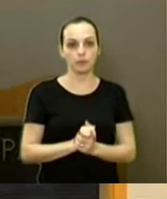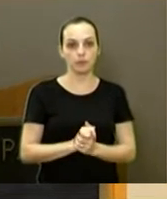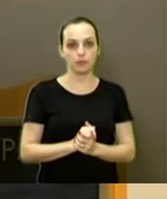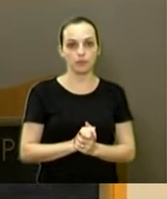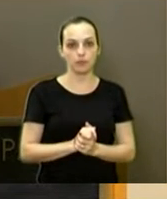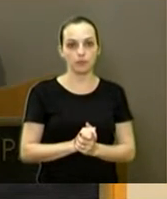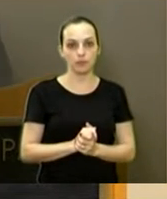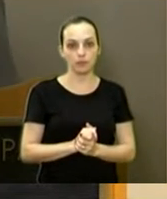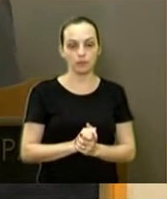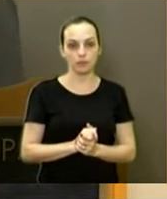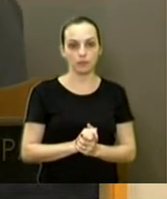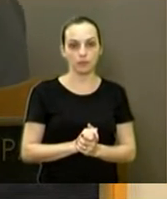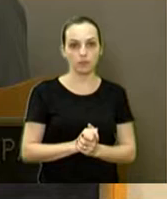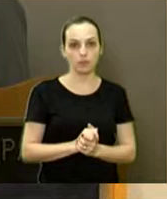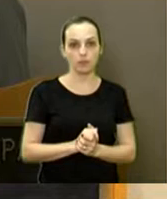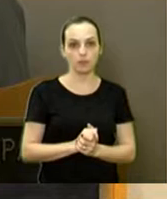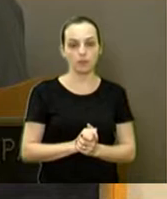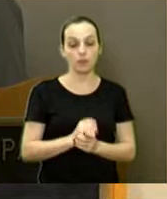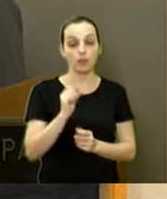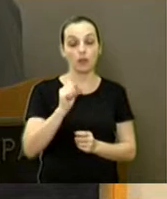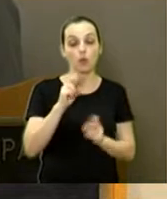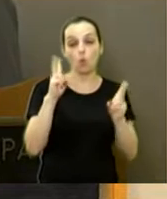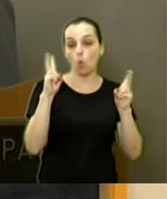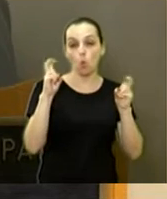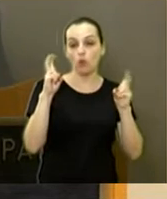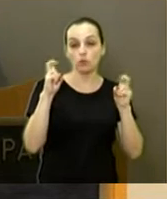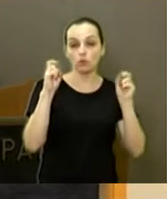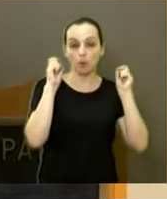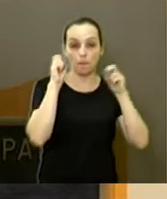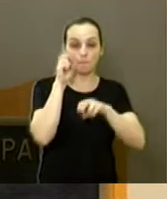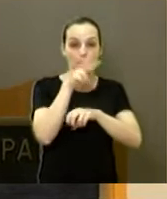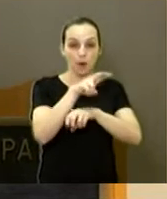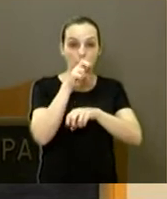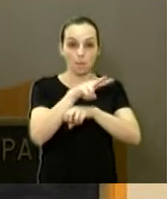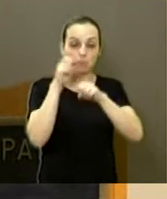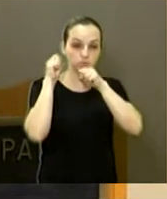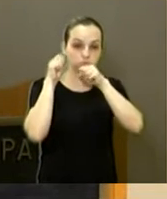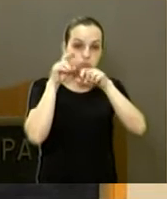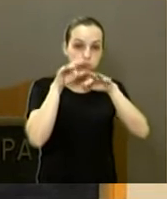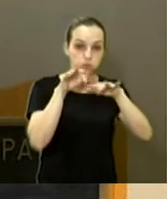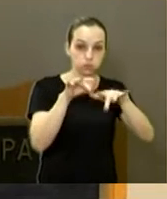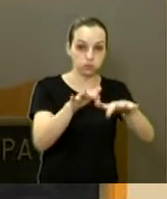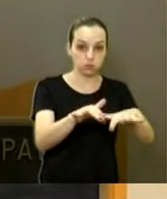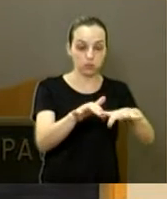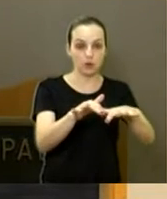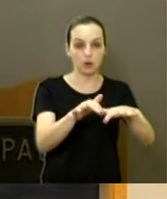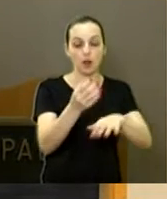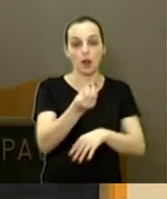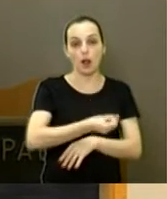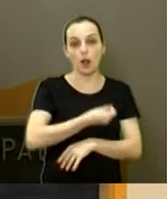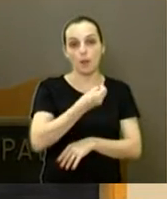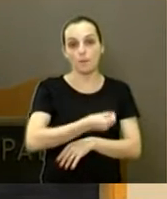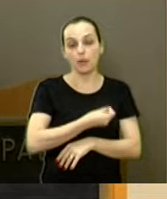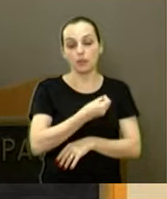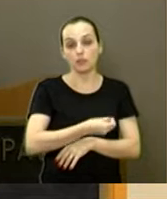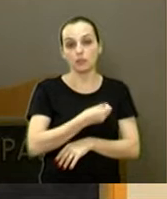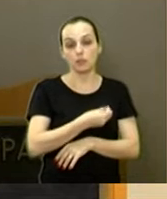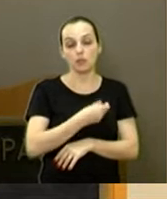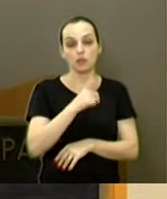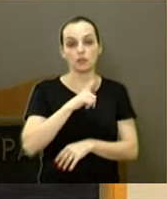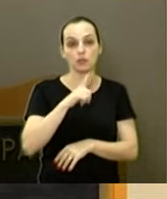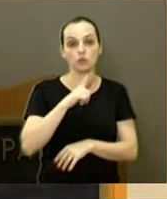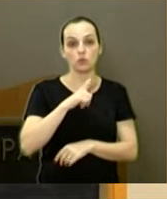Presidente, pulverização sobre agrotóxica. Nós tivemos aqui nessa casa. E participação de